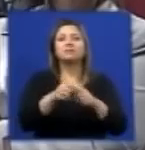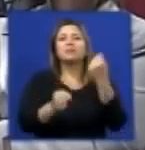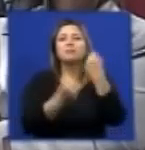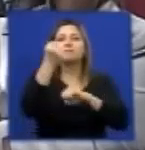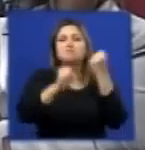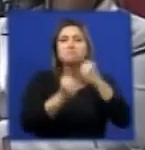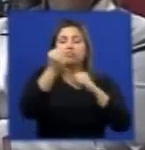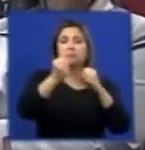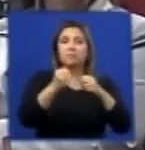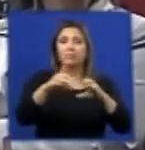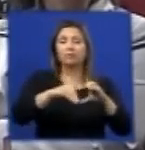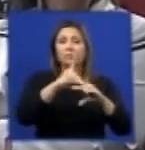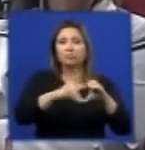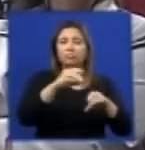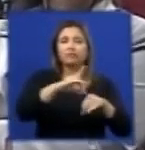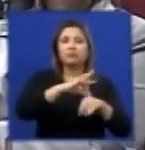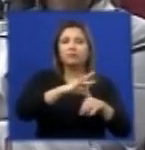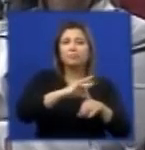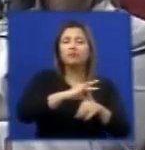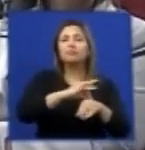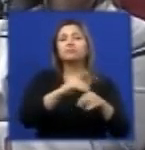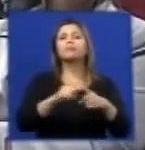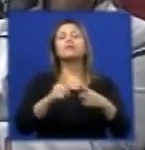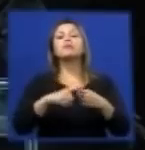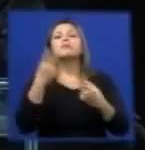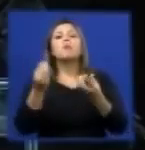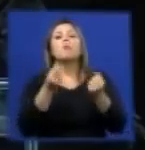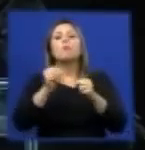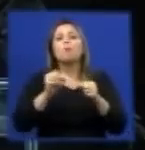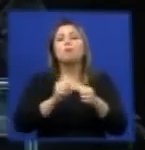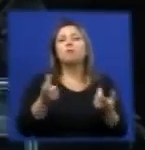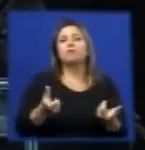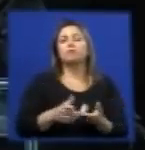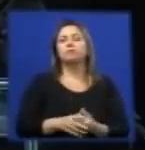inservíveis, e são alternativas, digamos assim,